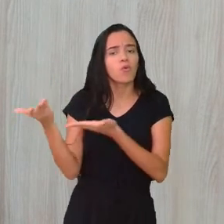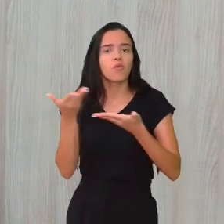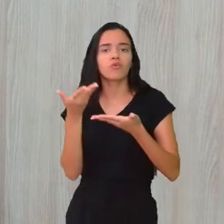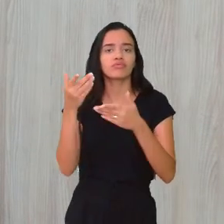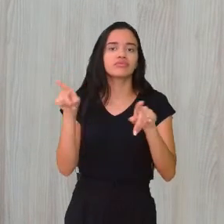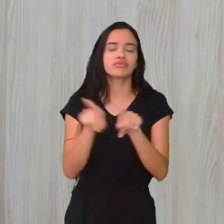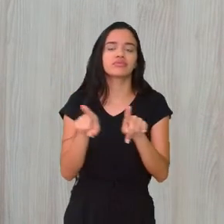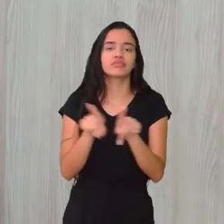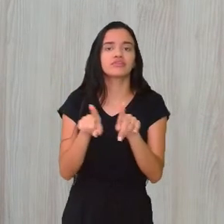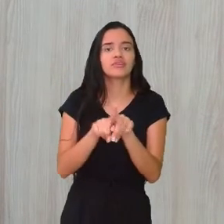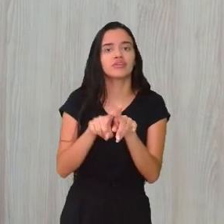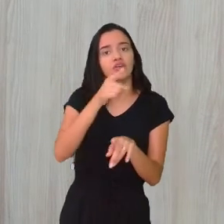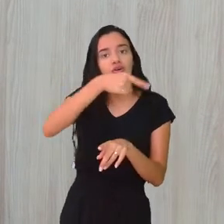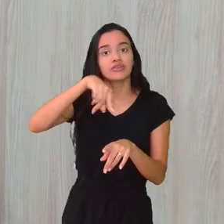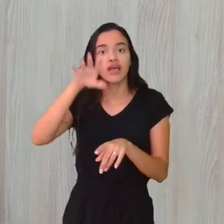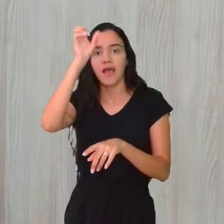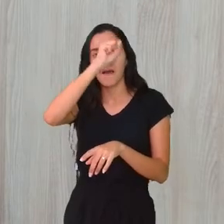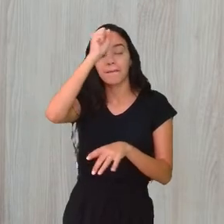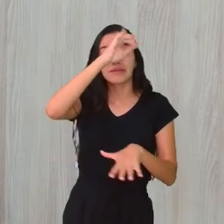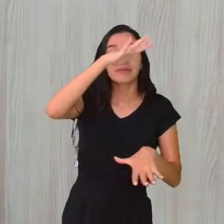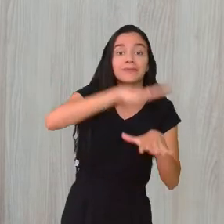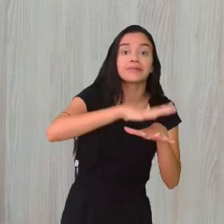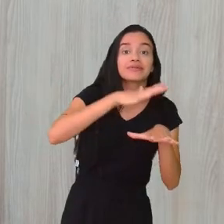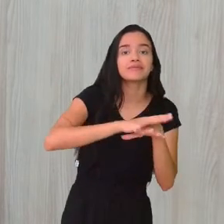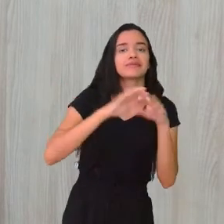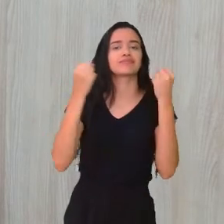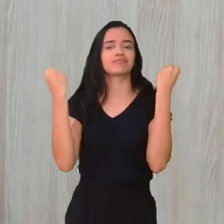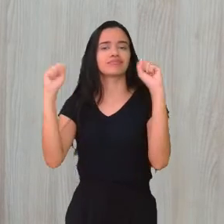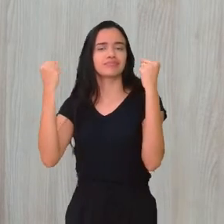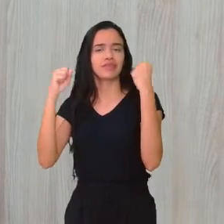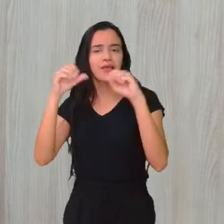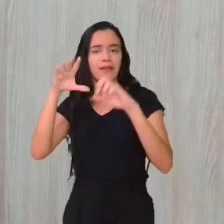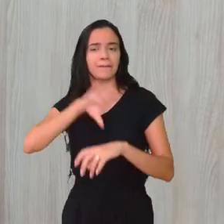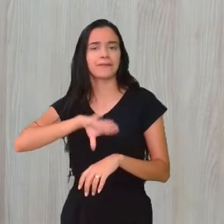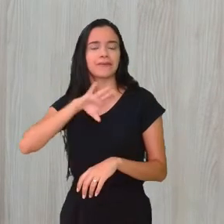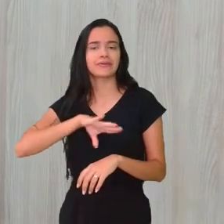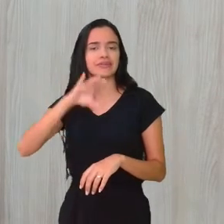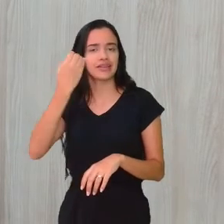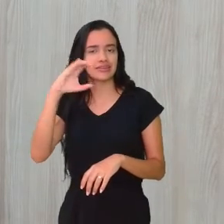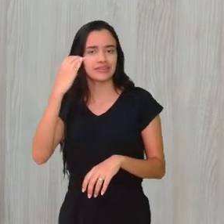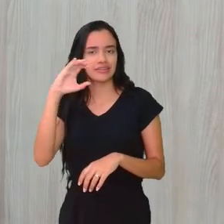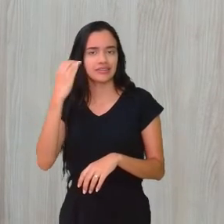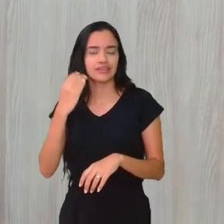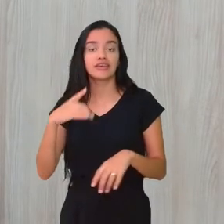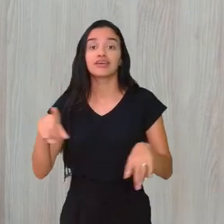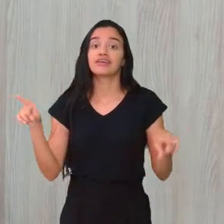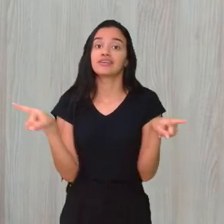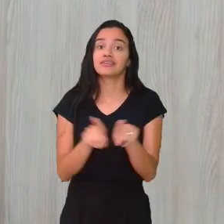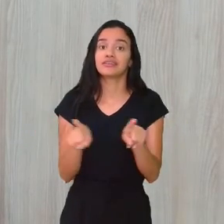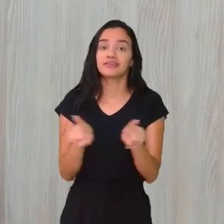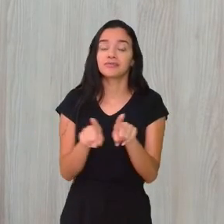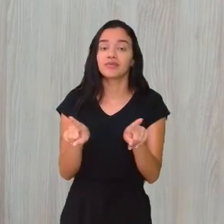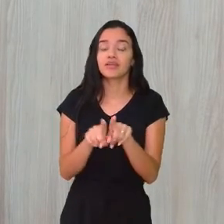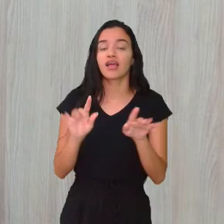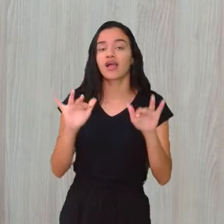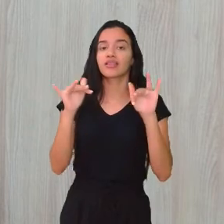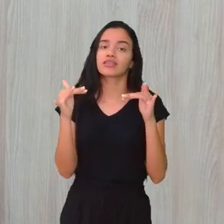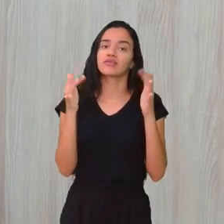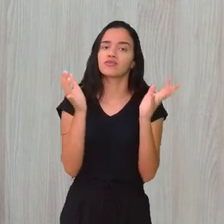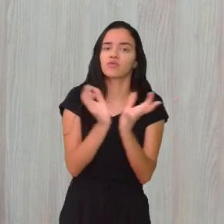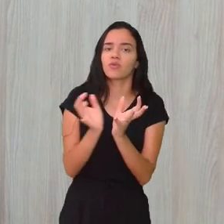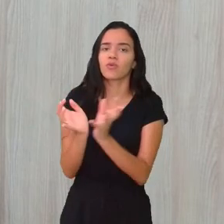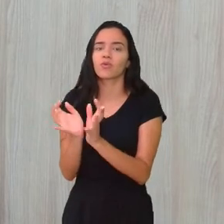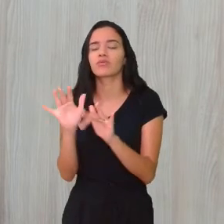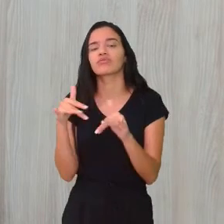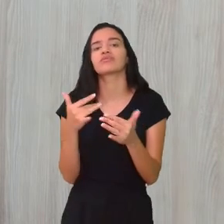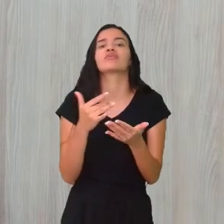também para que vocês aprendam matemática, educação física, português, ciências e também deem atenção ao pessoal de Libras,